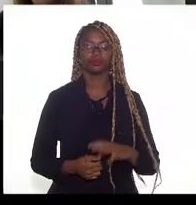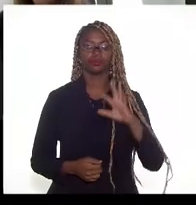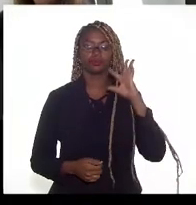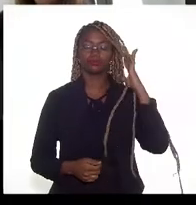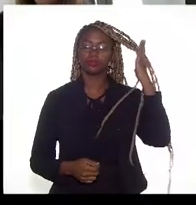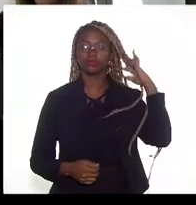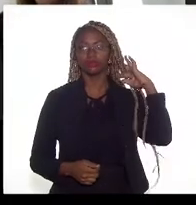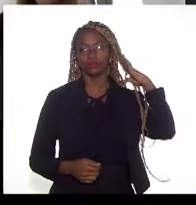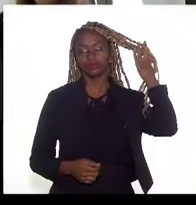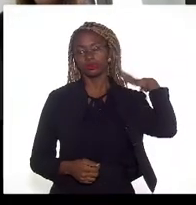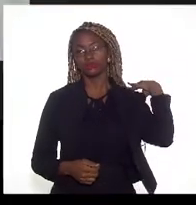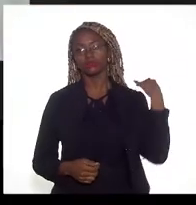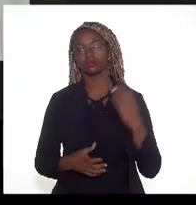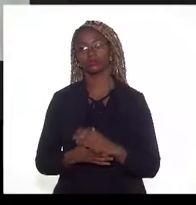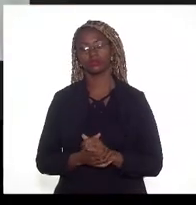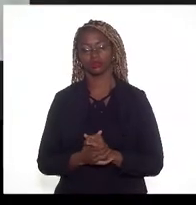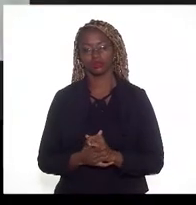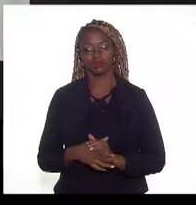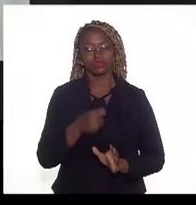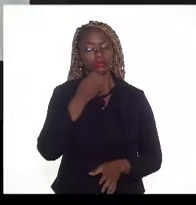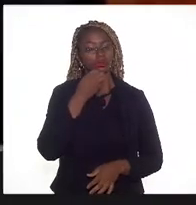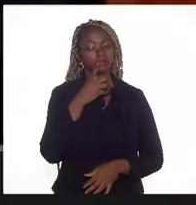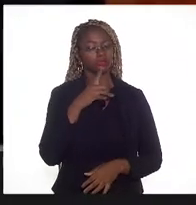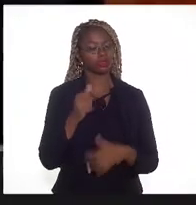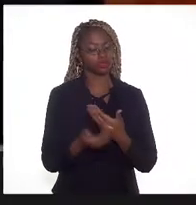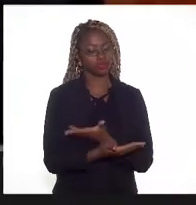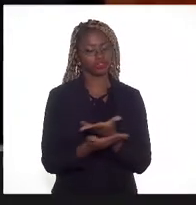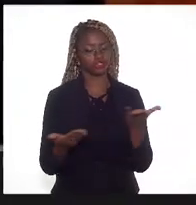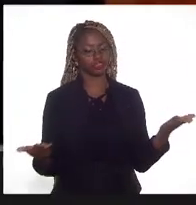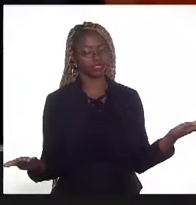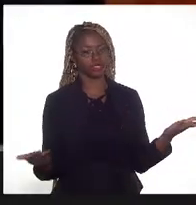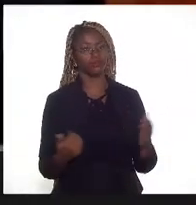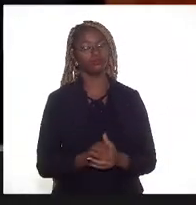Bom dia, deputado.